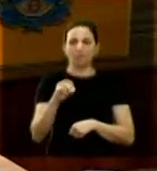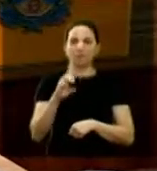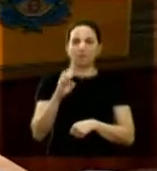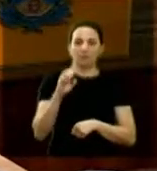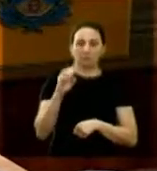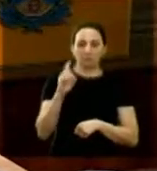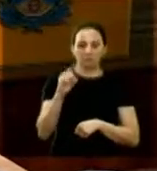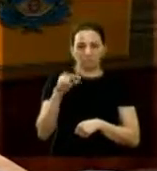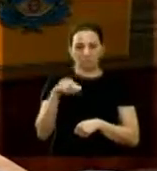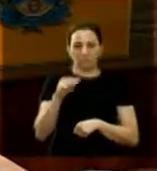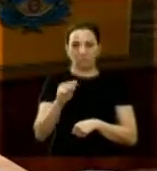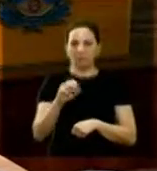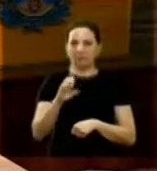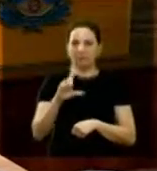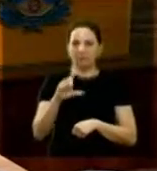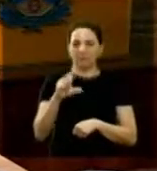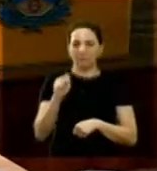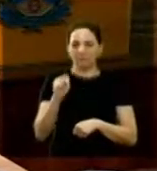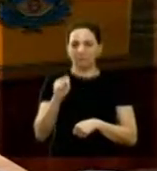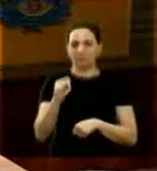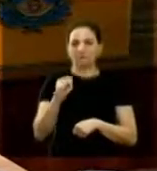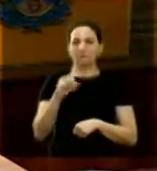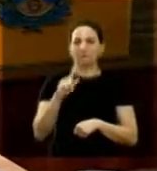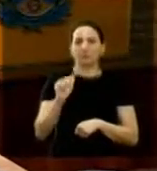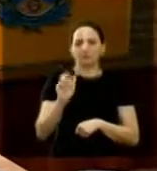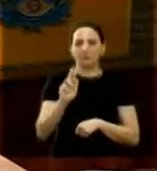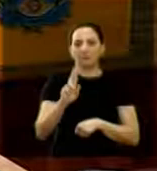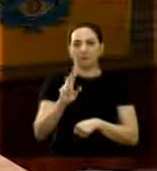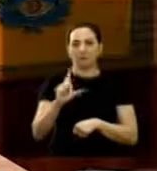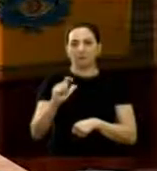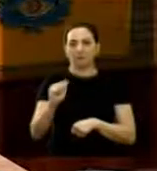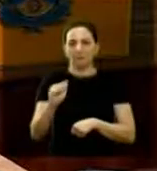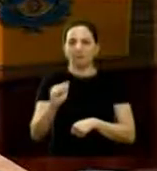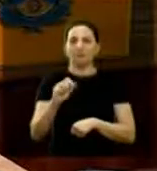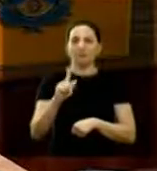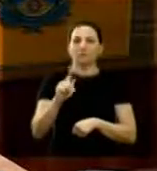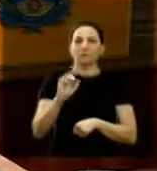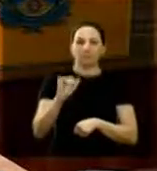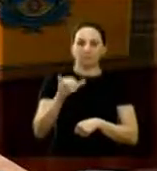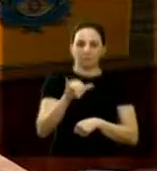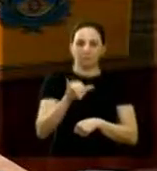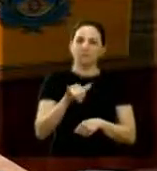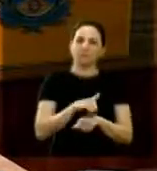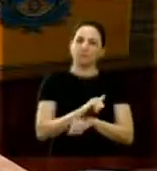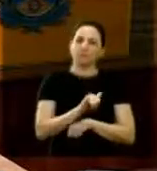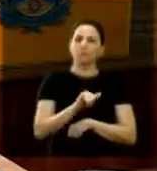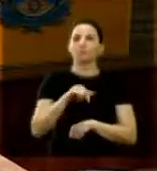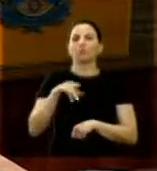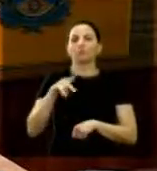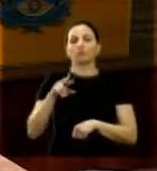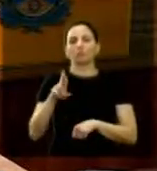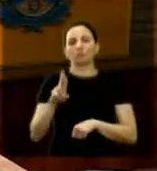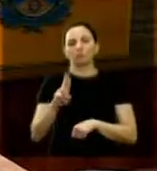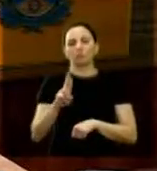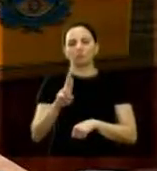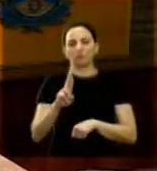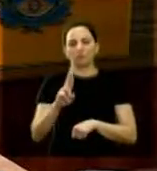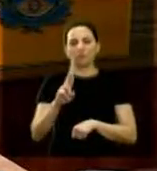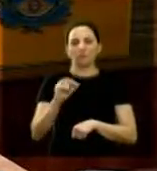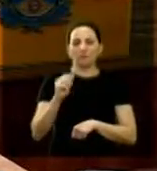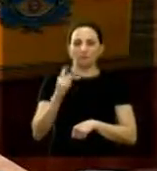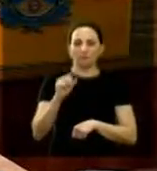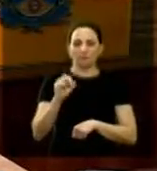Edna Maitrins presente Elias Chediek presente Gabriela Palombo presente Geis Sabonete ausente doutor Helder presente Jair